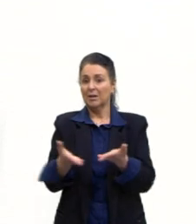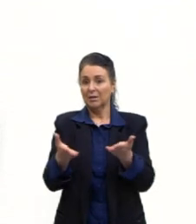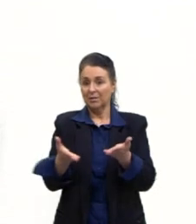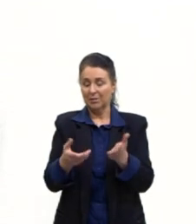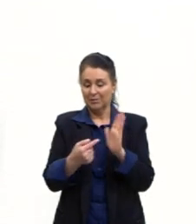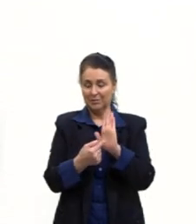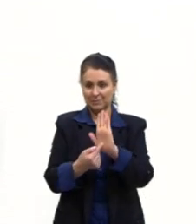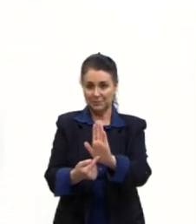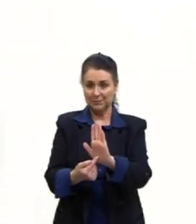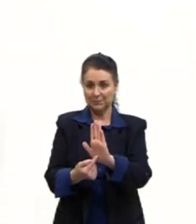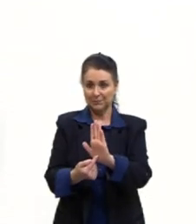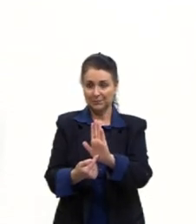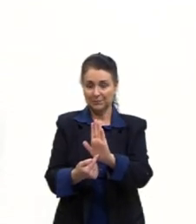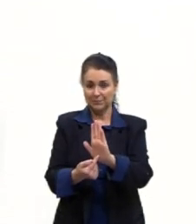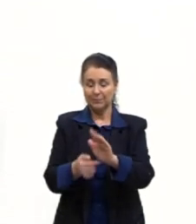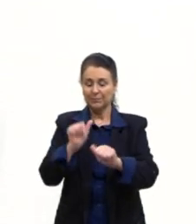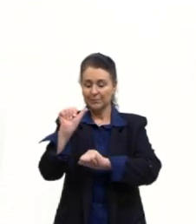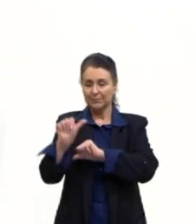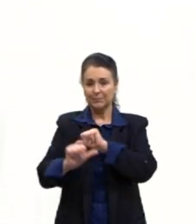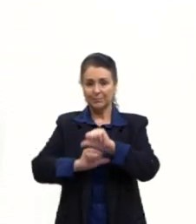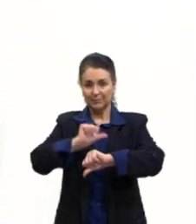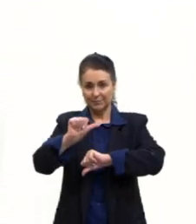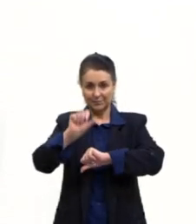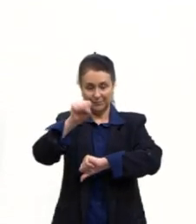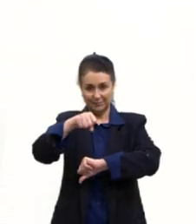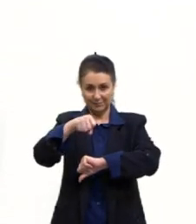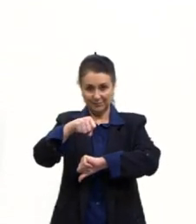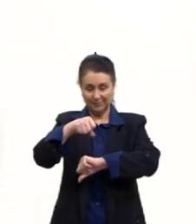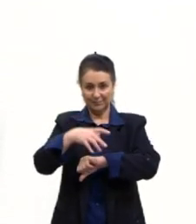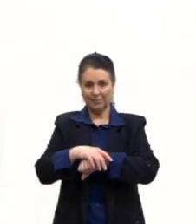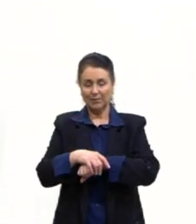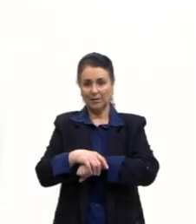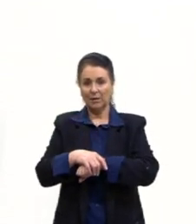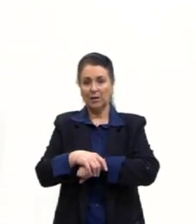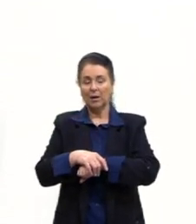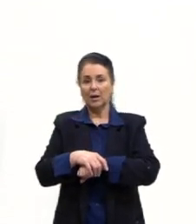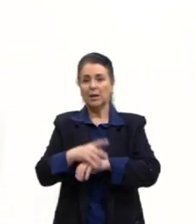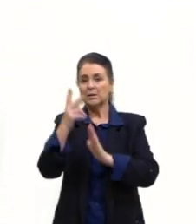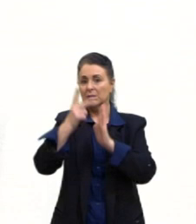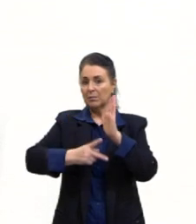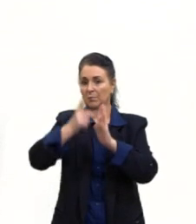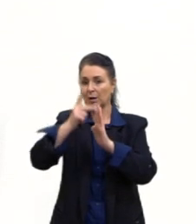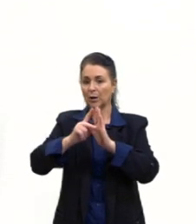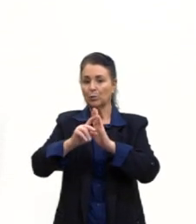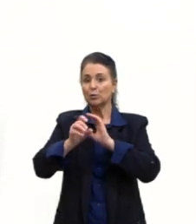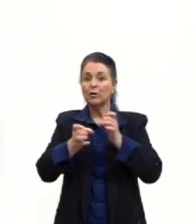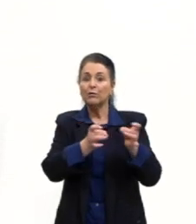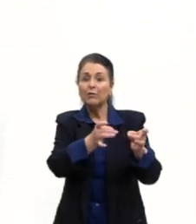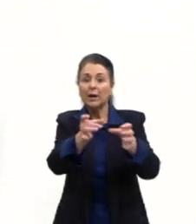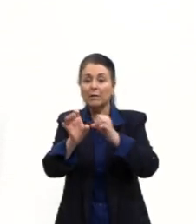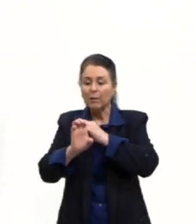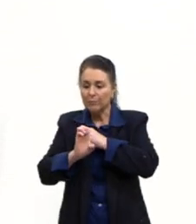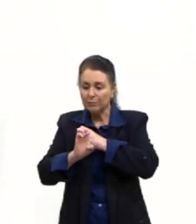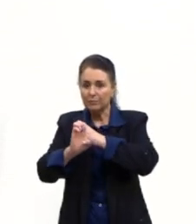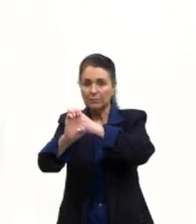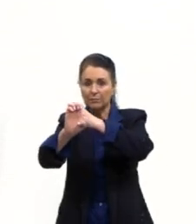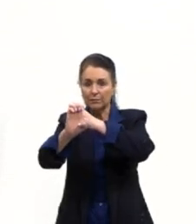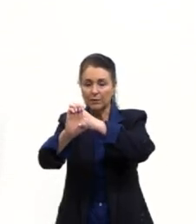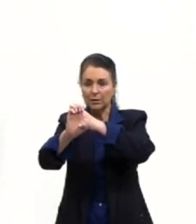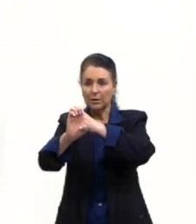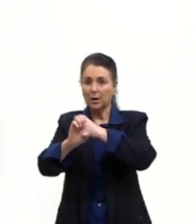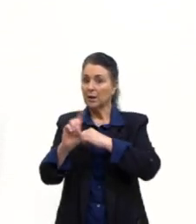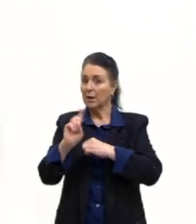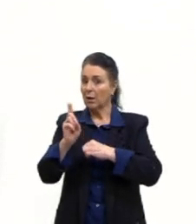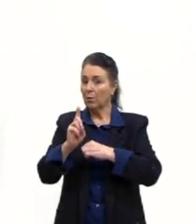eles transformam, né? Seguiu essa plataforma de exportação, Aquela coisa toda. Não vamos